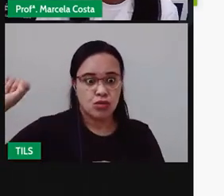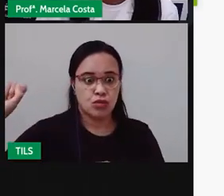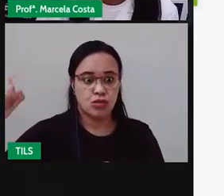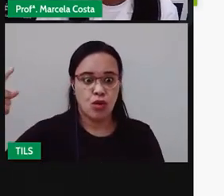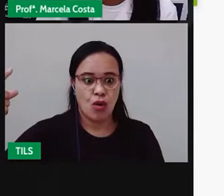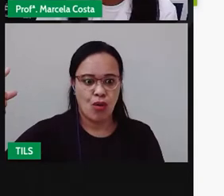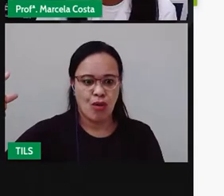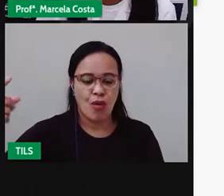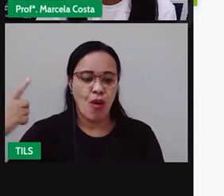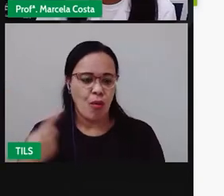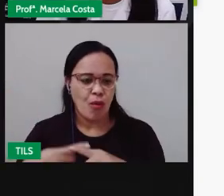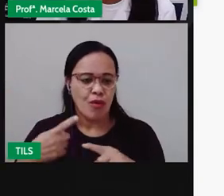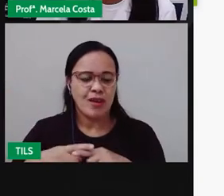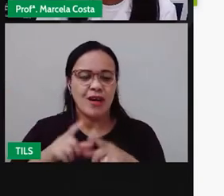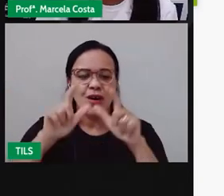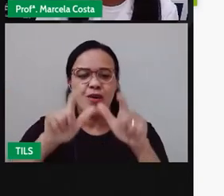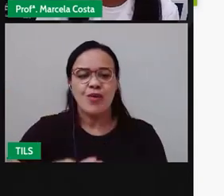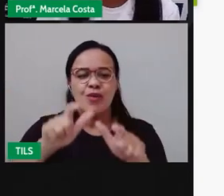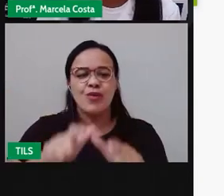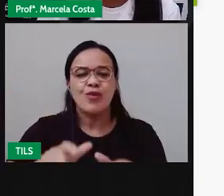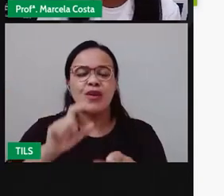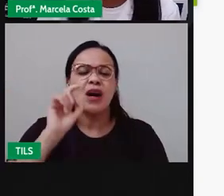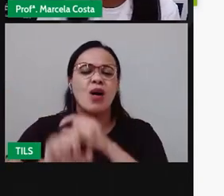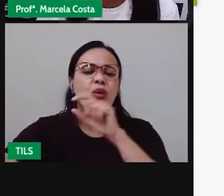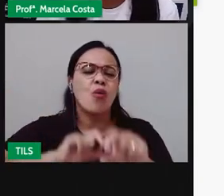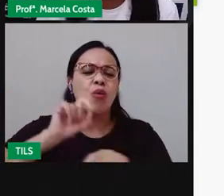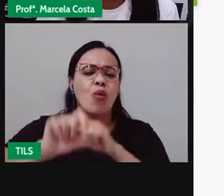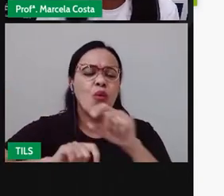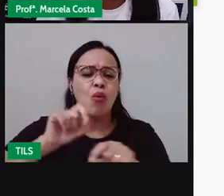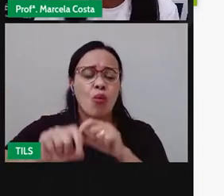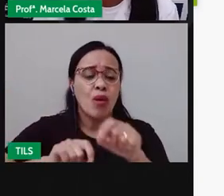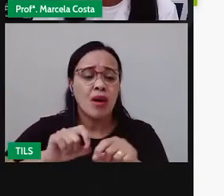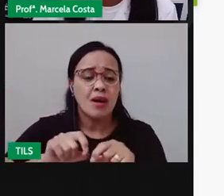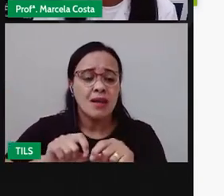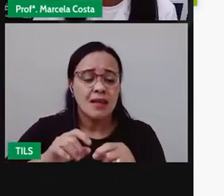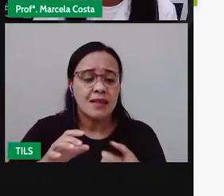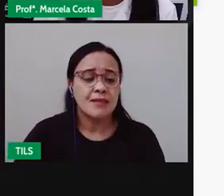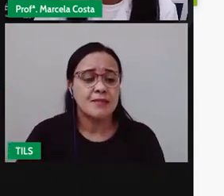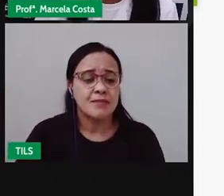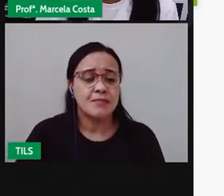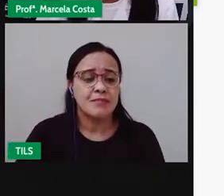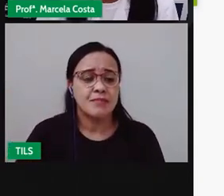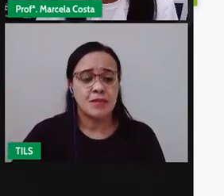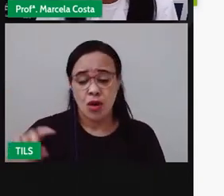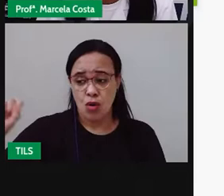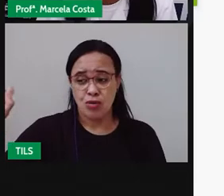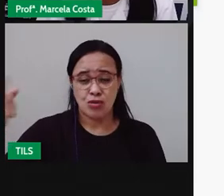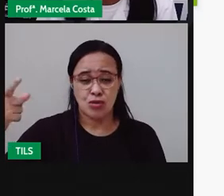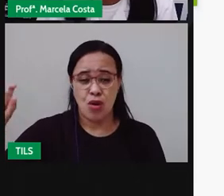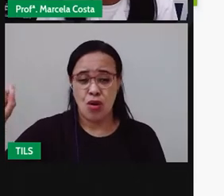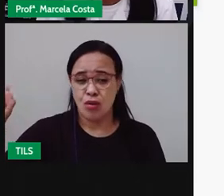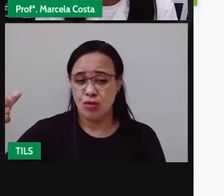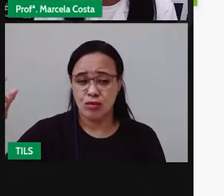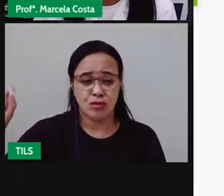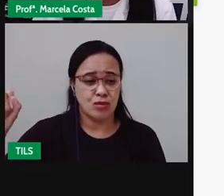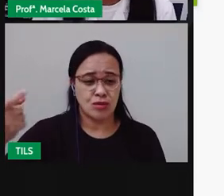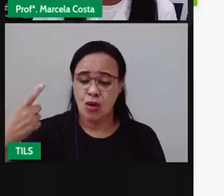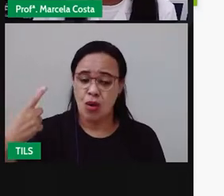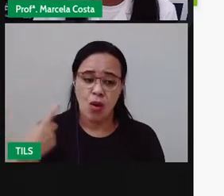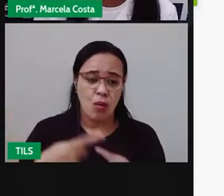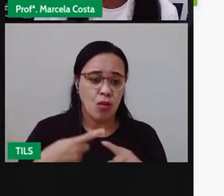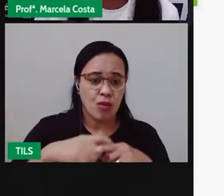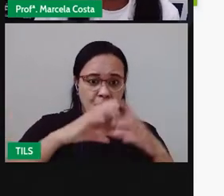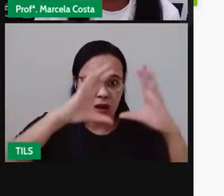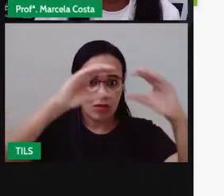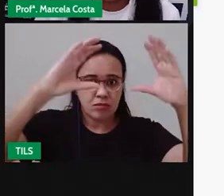região está localizada na zona intertopical da terra. Portanto, por causa da quantidade de luz que incide